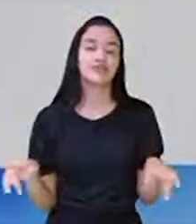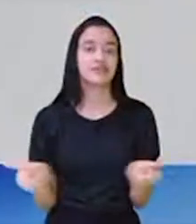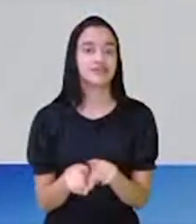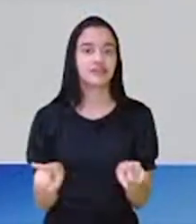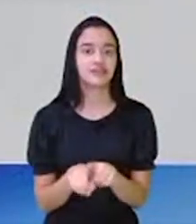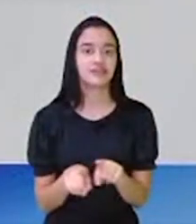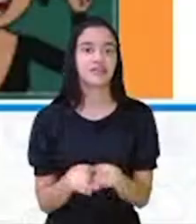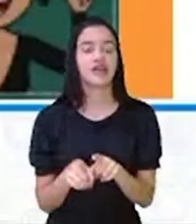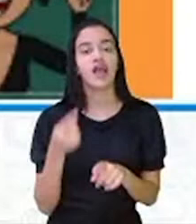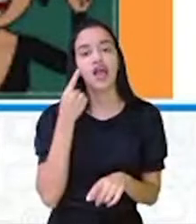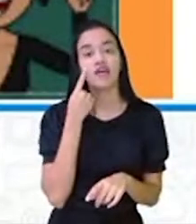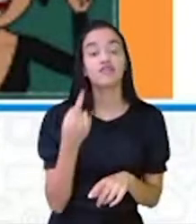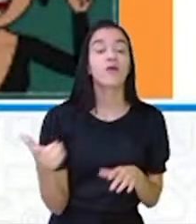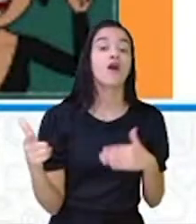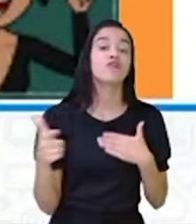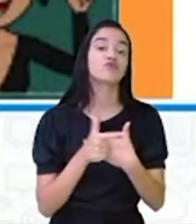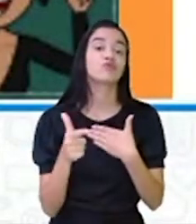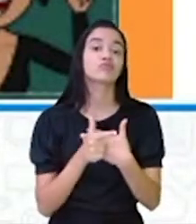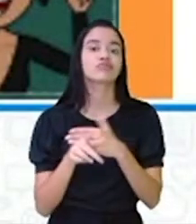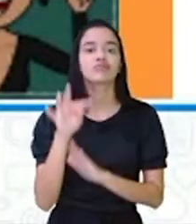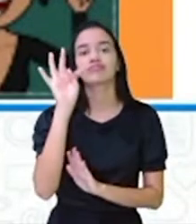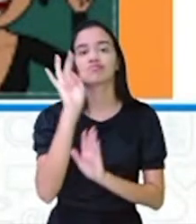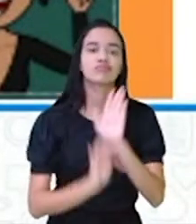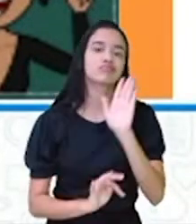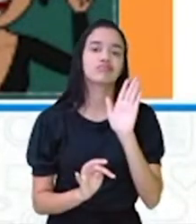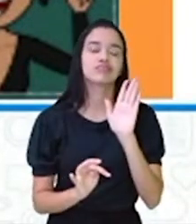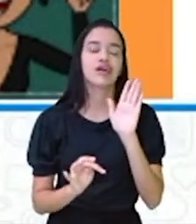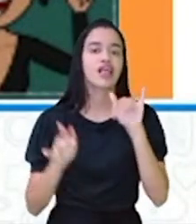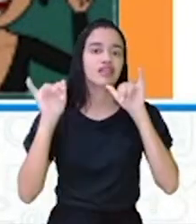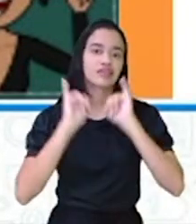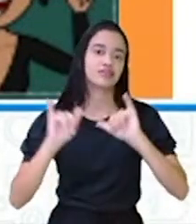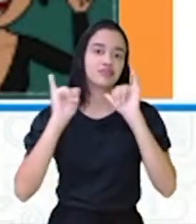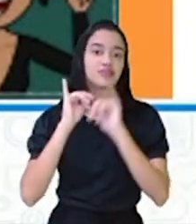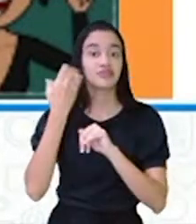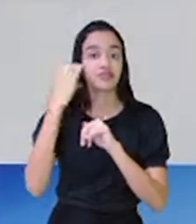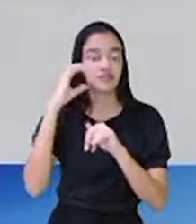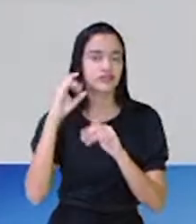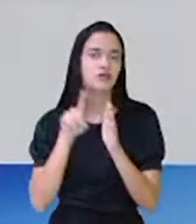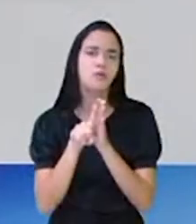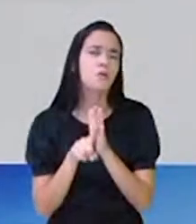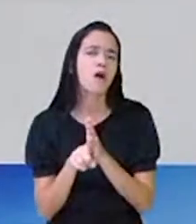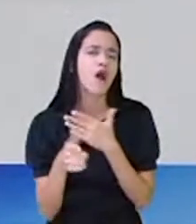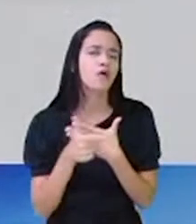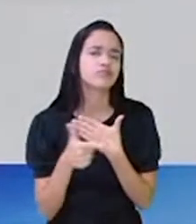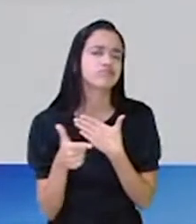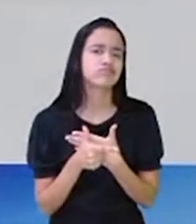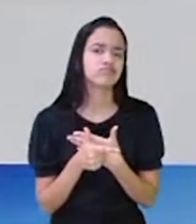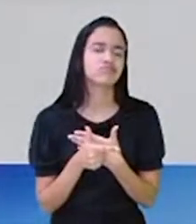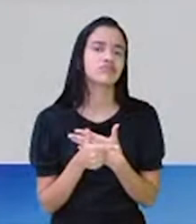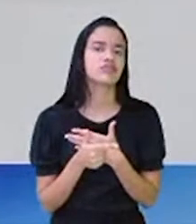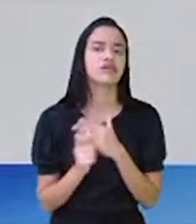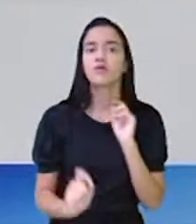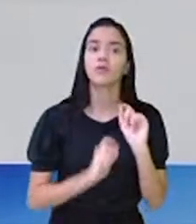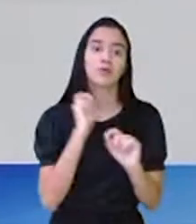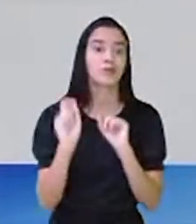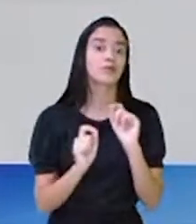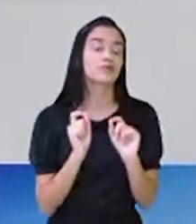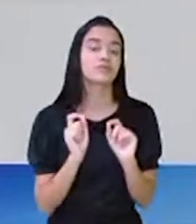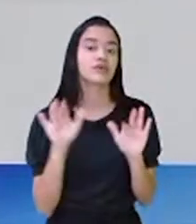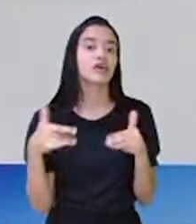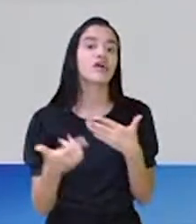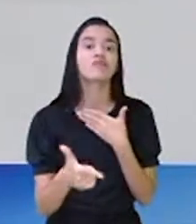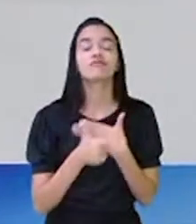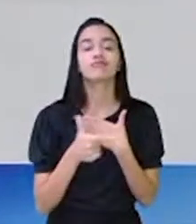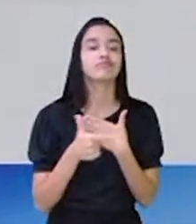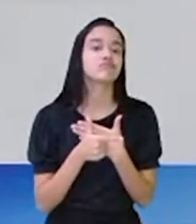vamos ver qual a função de um texto de divulgação científica. Qual é a função desse texto? O que é? E qual